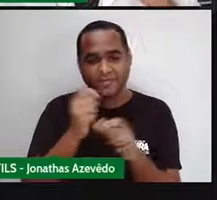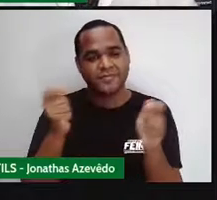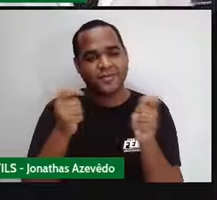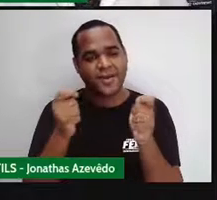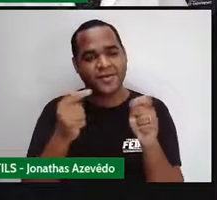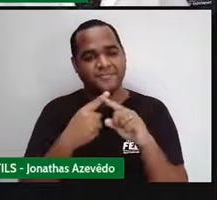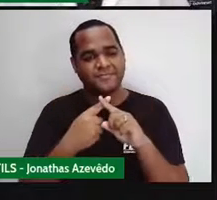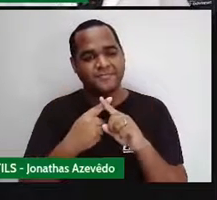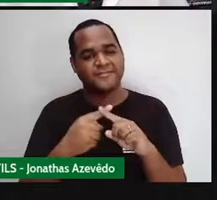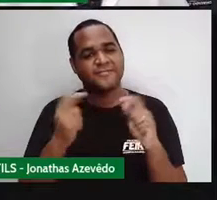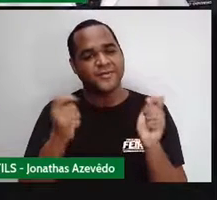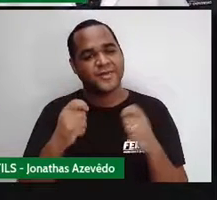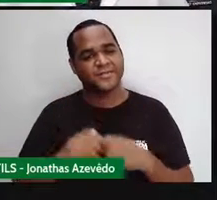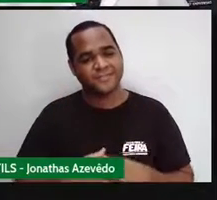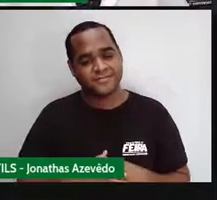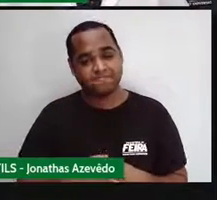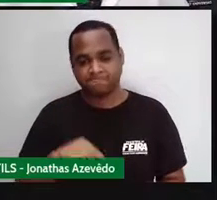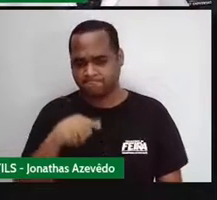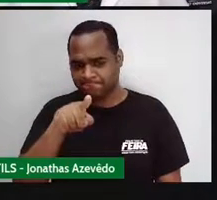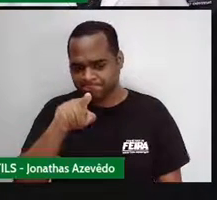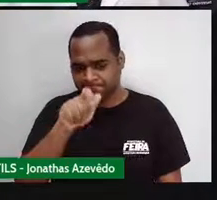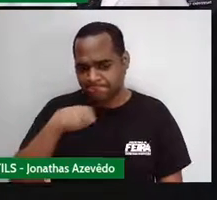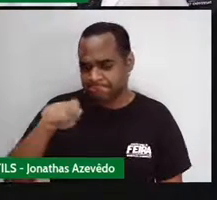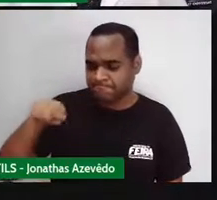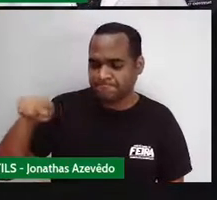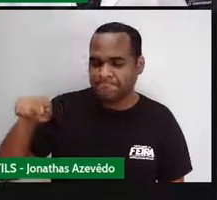escrever isso aqui, ó. Ótimo.